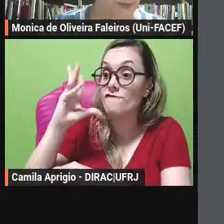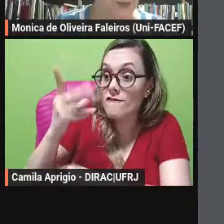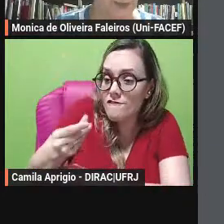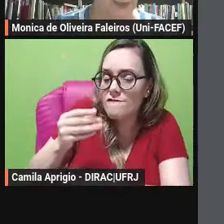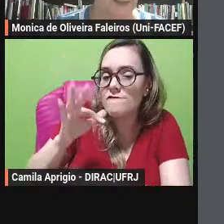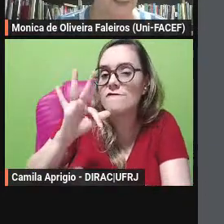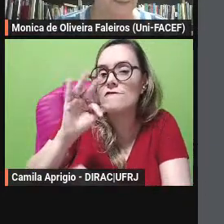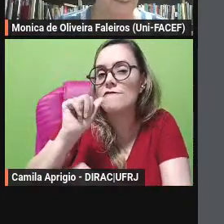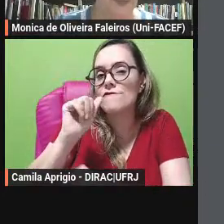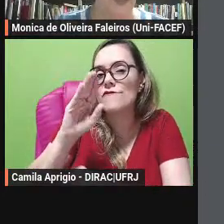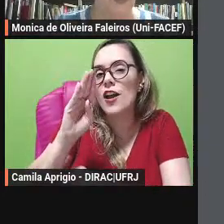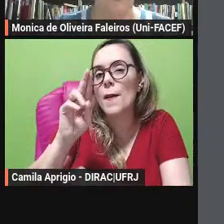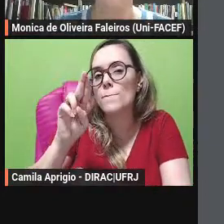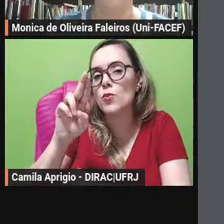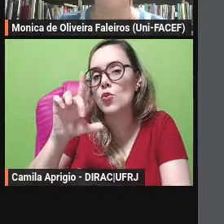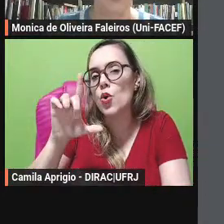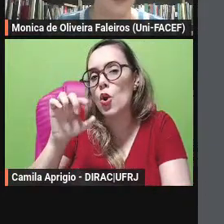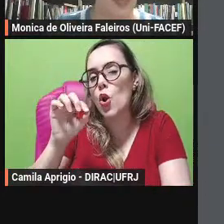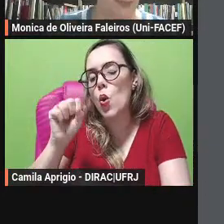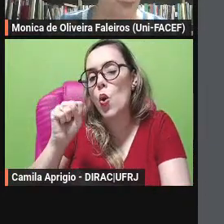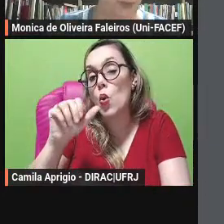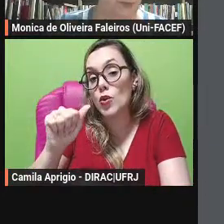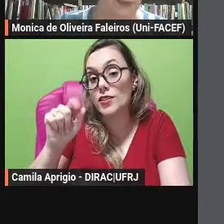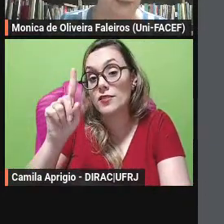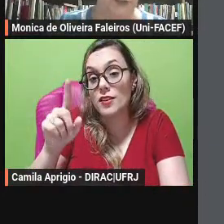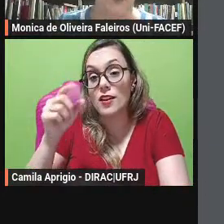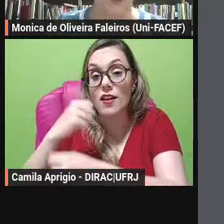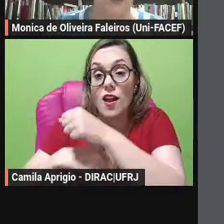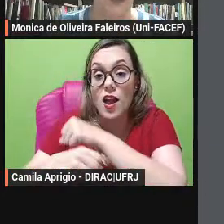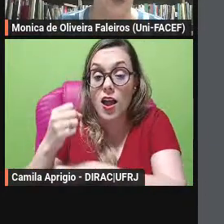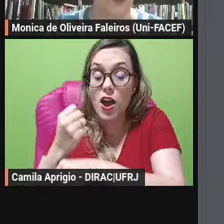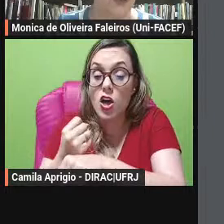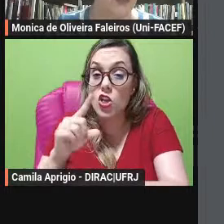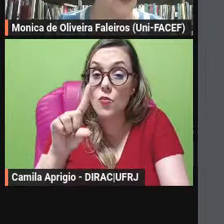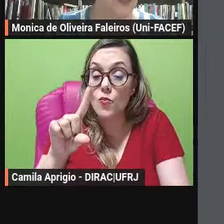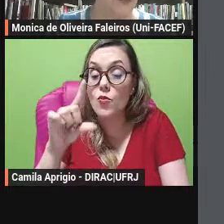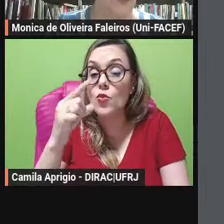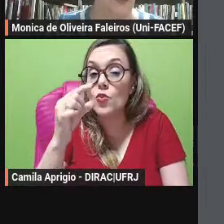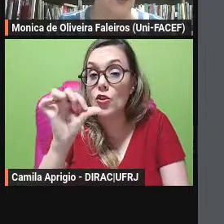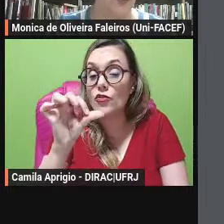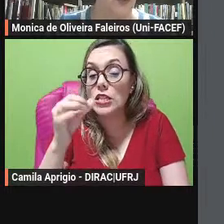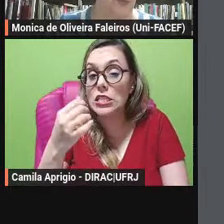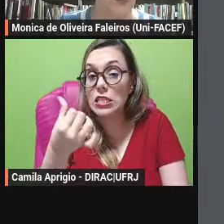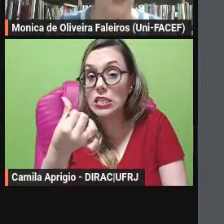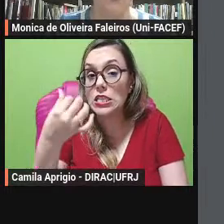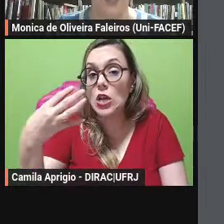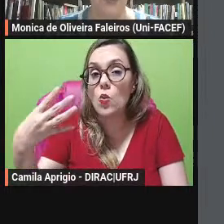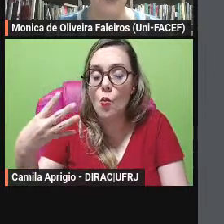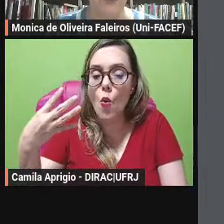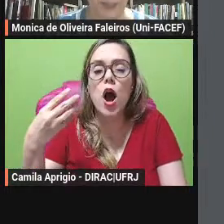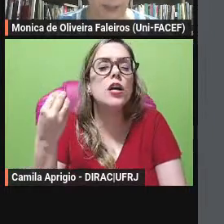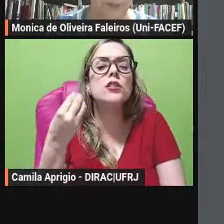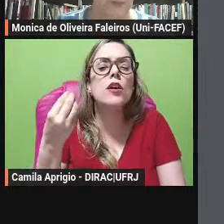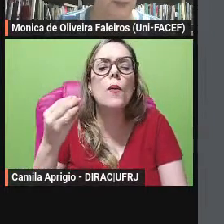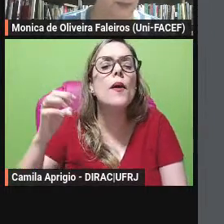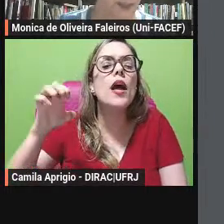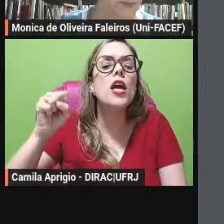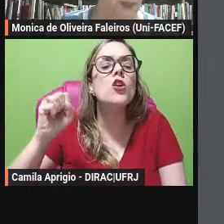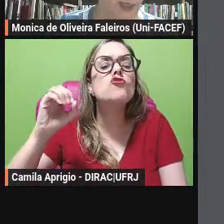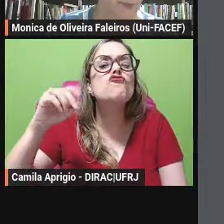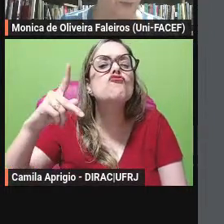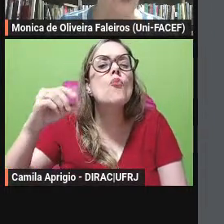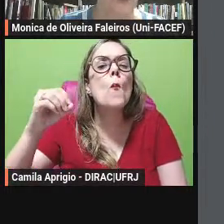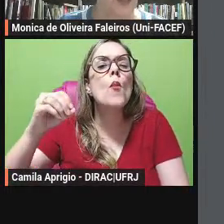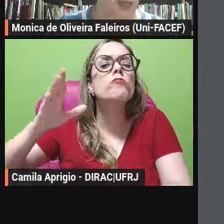aqui em 2003 né então phobos de exábola uma tentativa bossa nova de escrever as fábulas de exopo na linguagem do tempo em que os